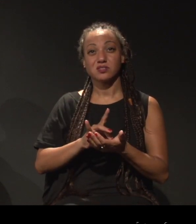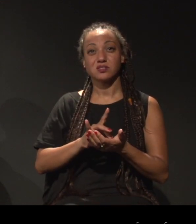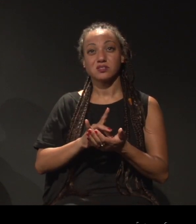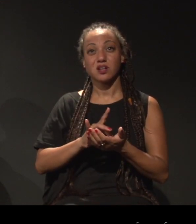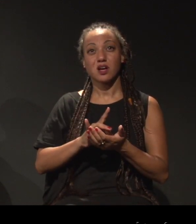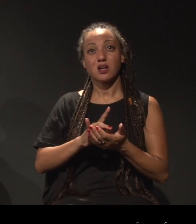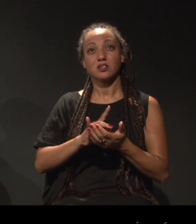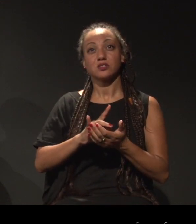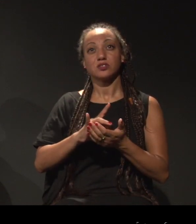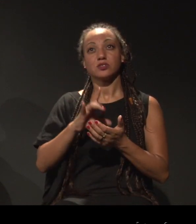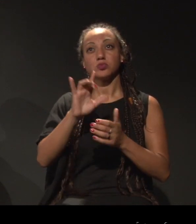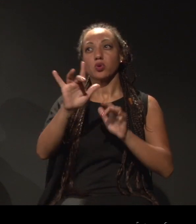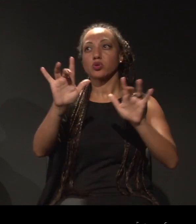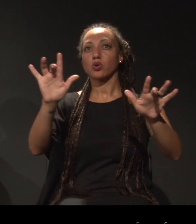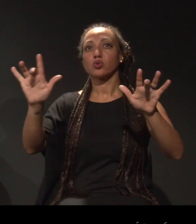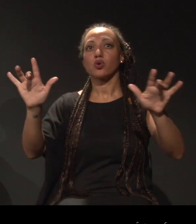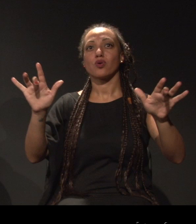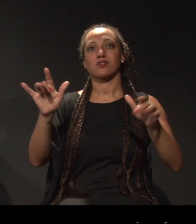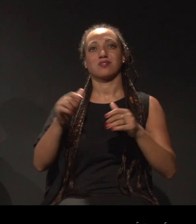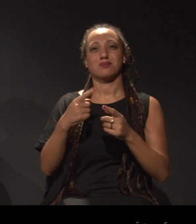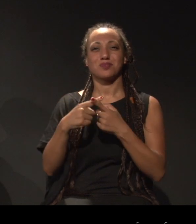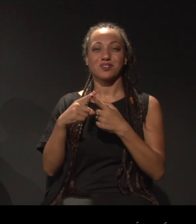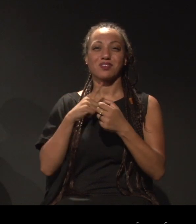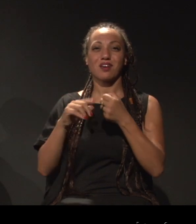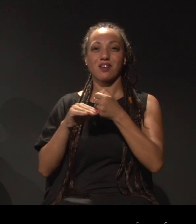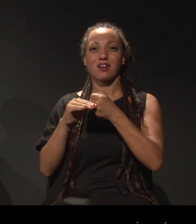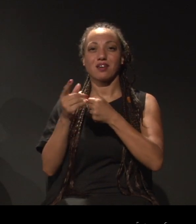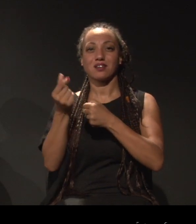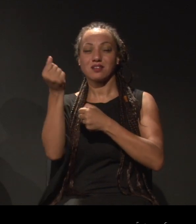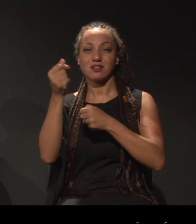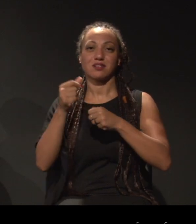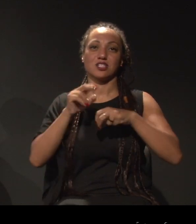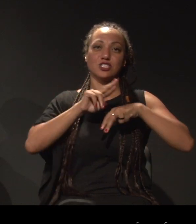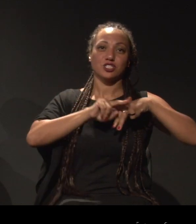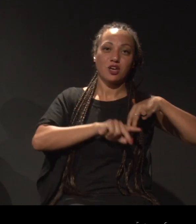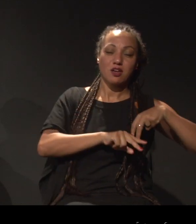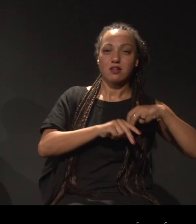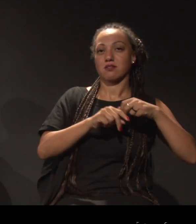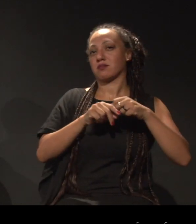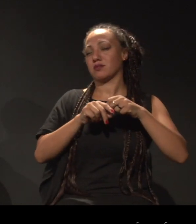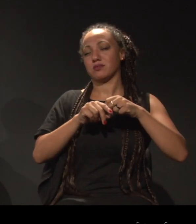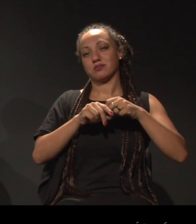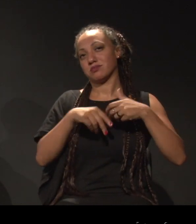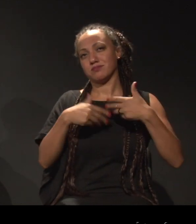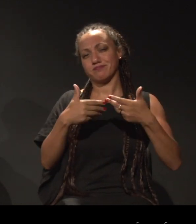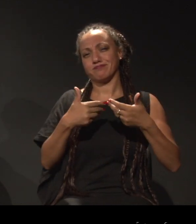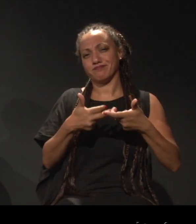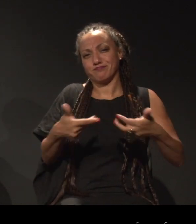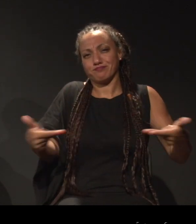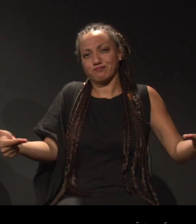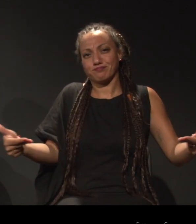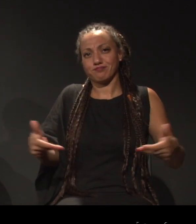esses outros lugares que são de classe, que são de gênero, enfim. É